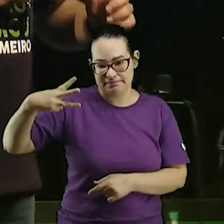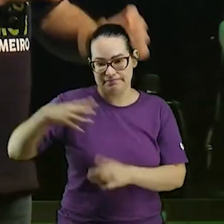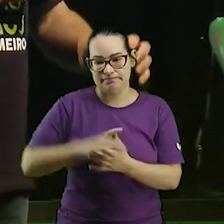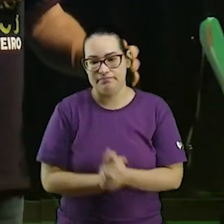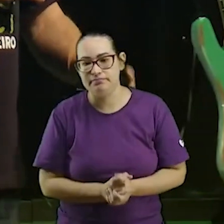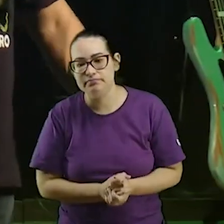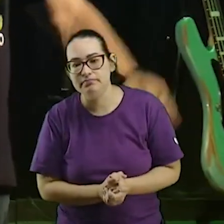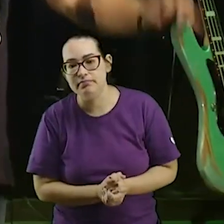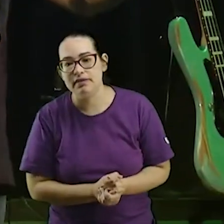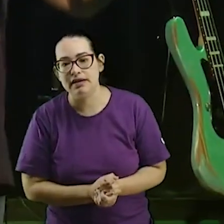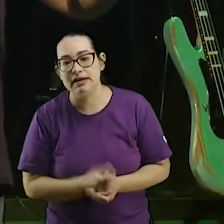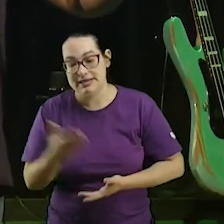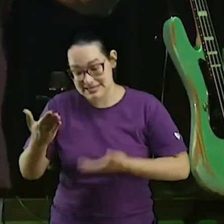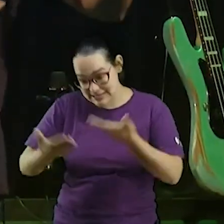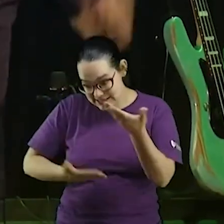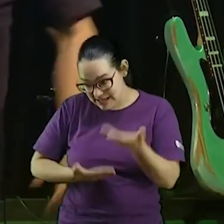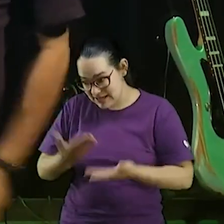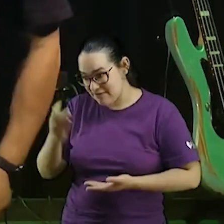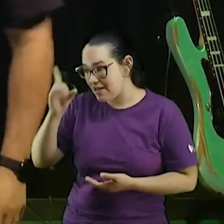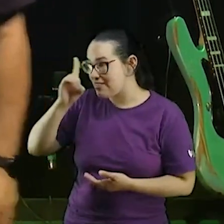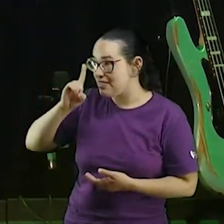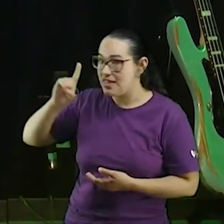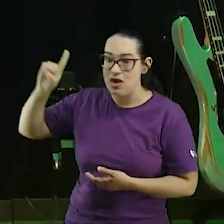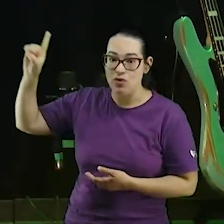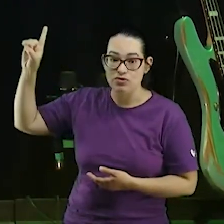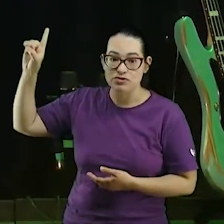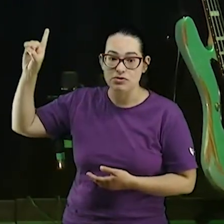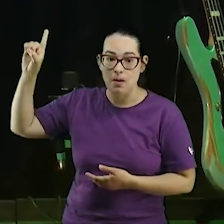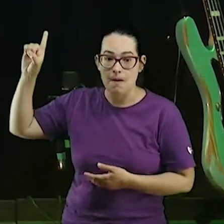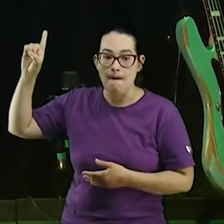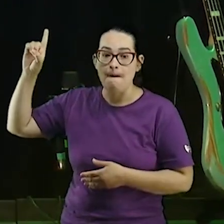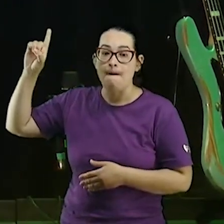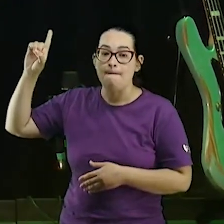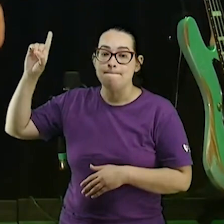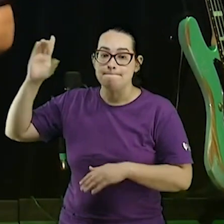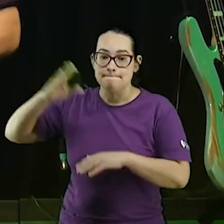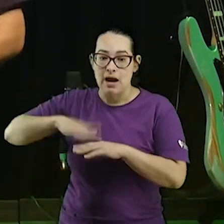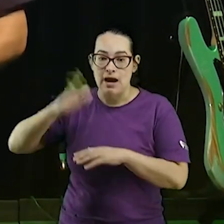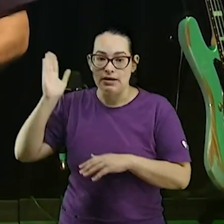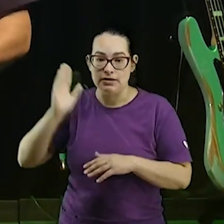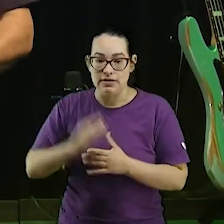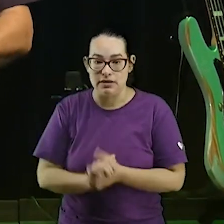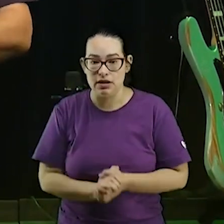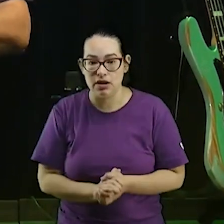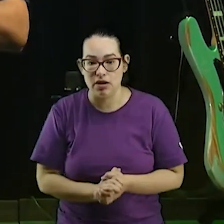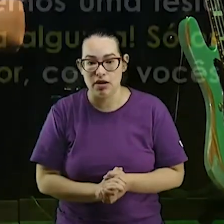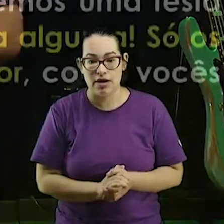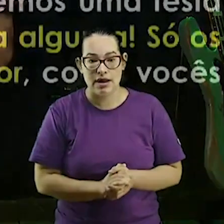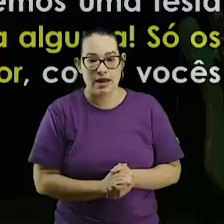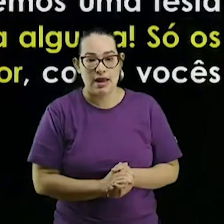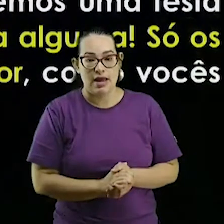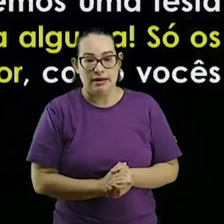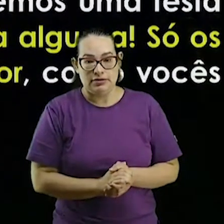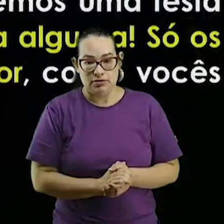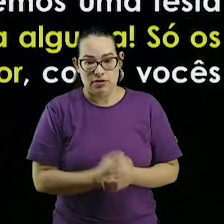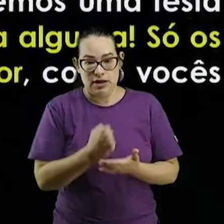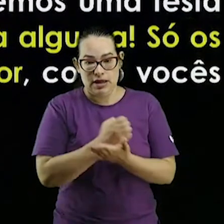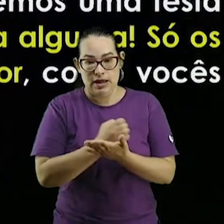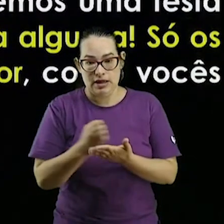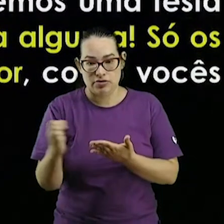sirva a Deus mais êxodo 10 de 8 a 11 então faraó lhes disse